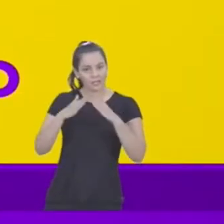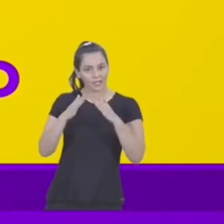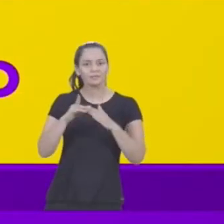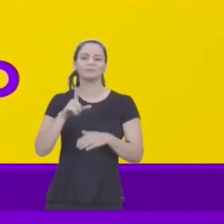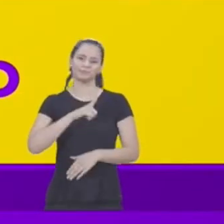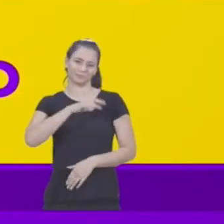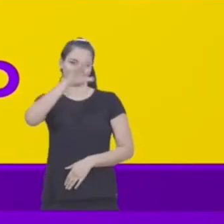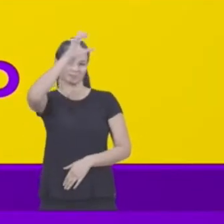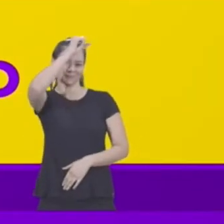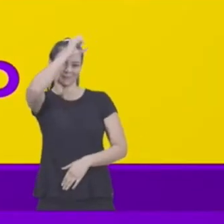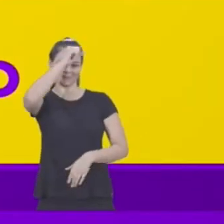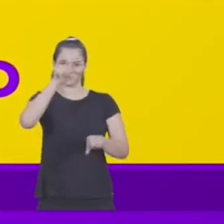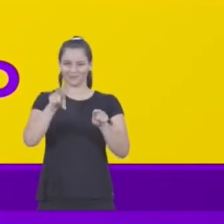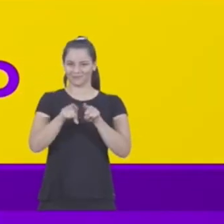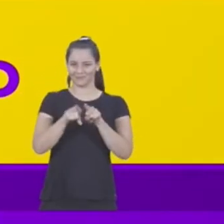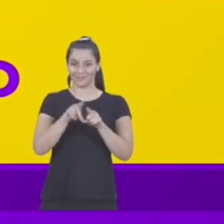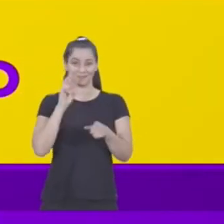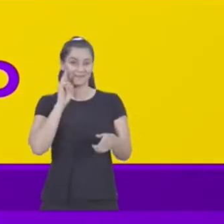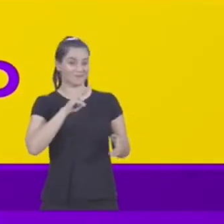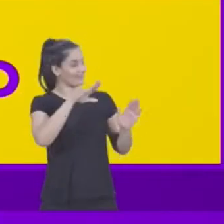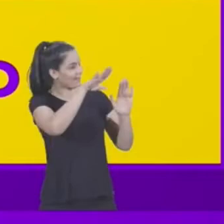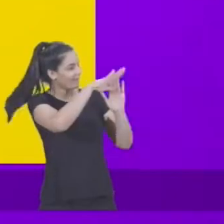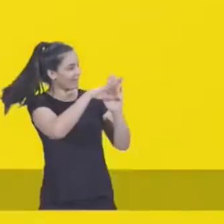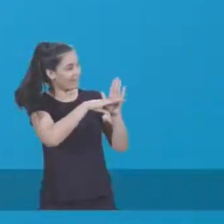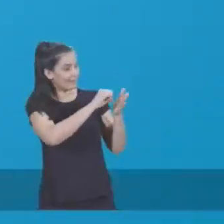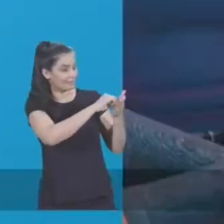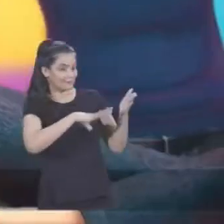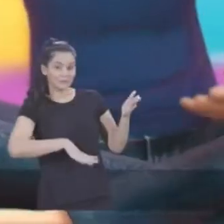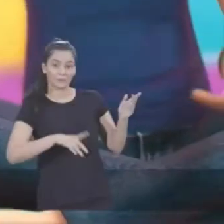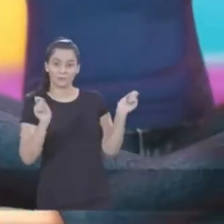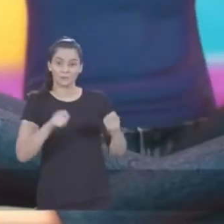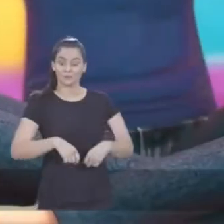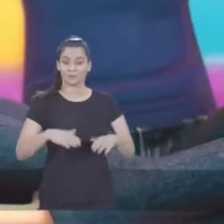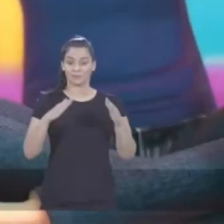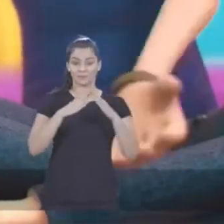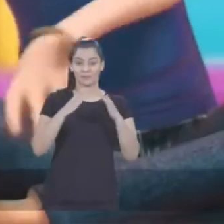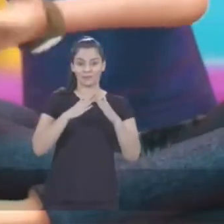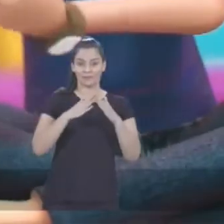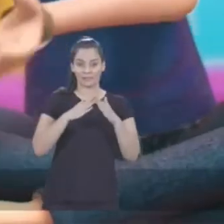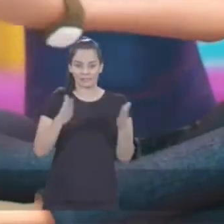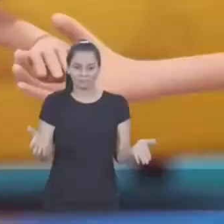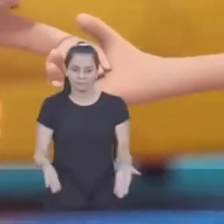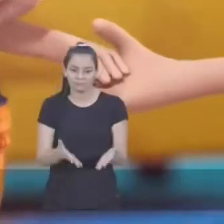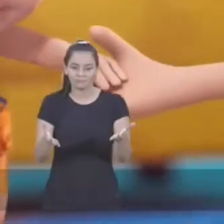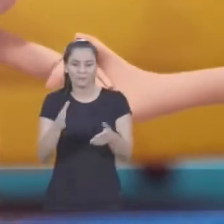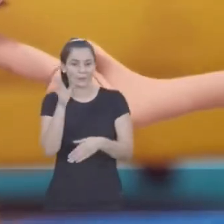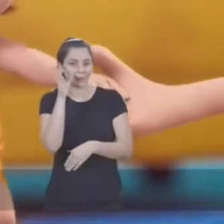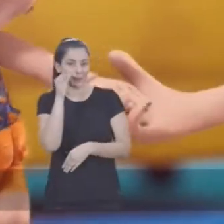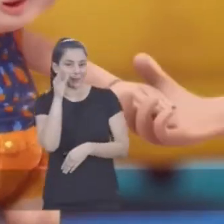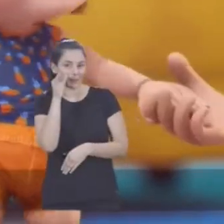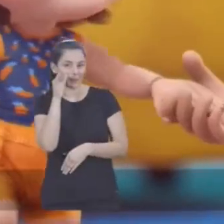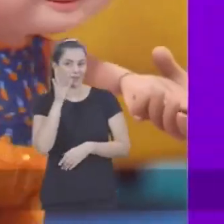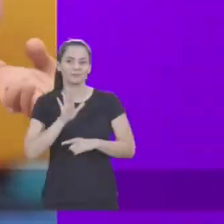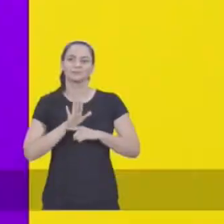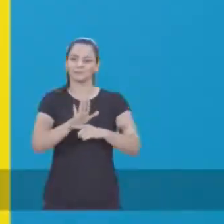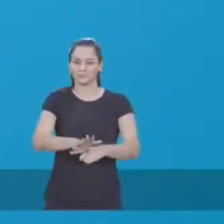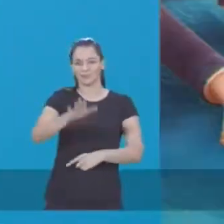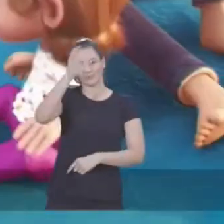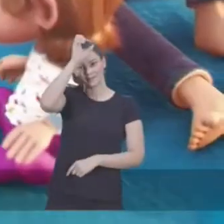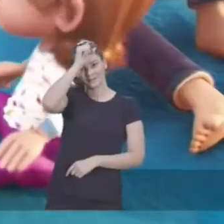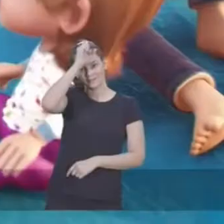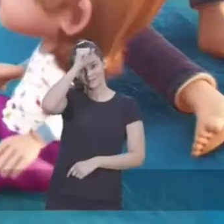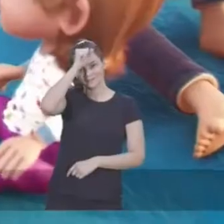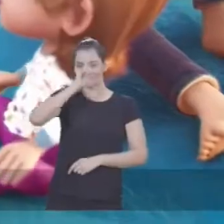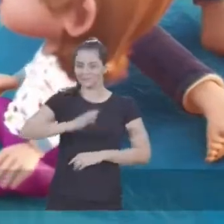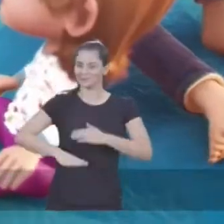em casa? Tem aprendizado também. Confira as atividades que você pode fazer em casa para despertar a curiosidade e ajudar